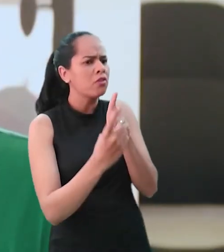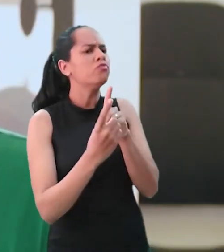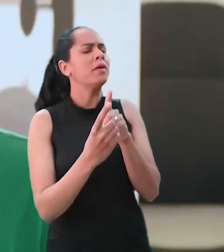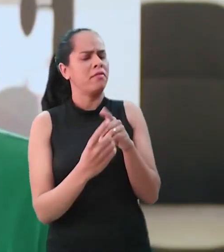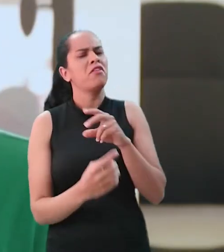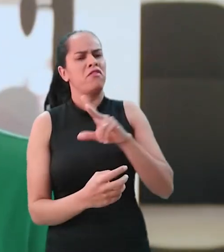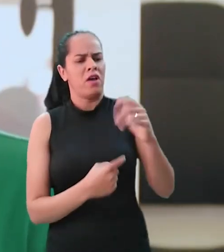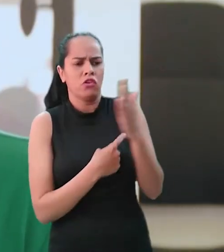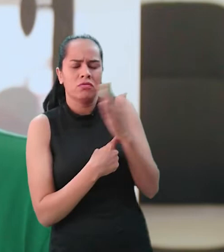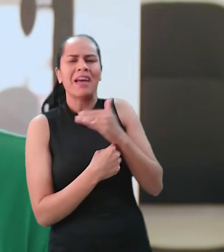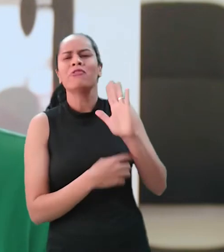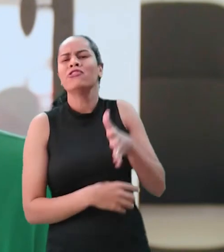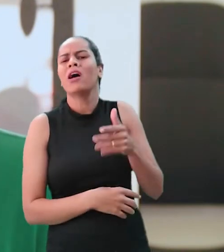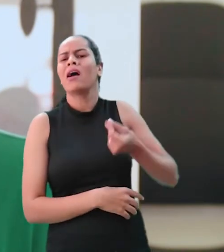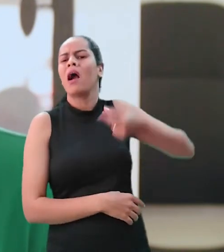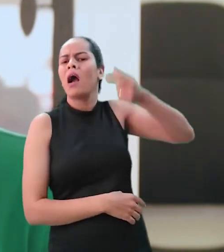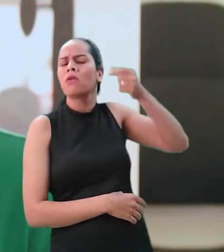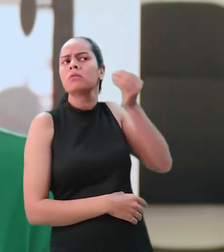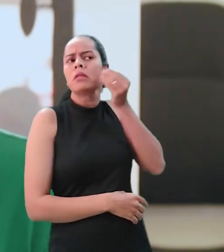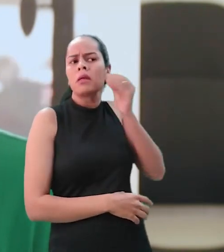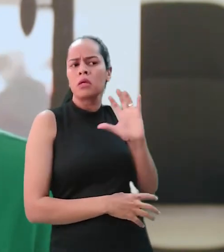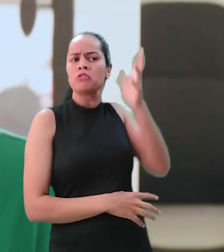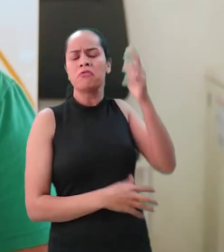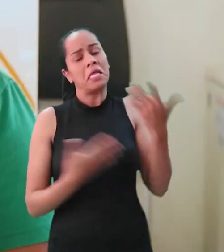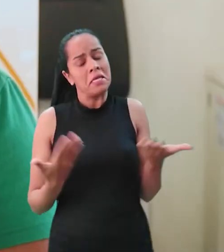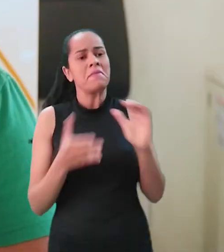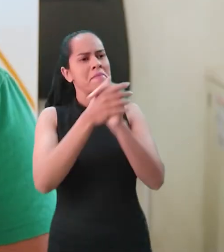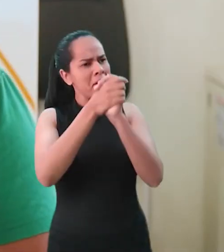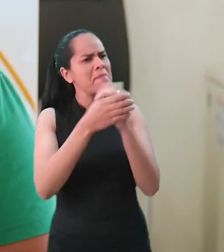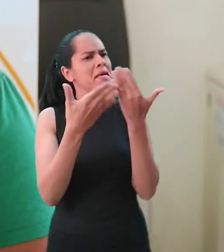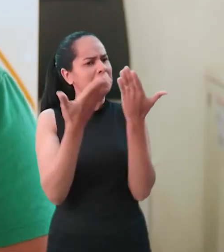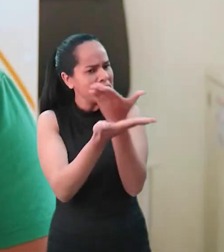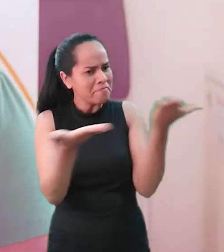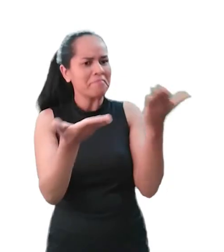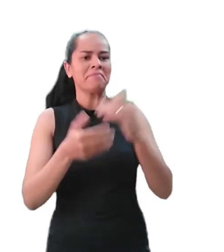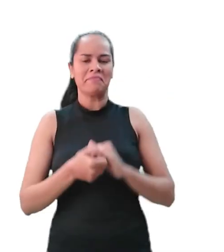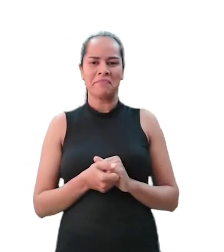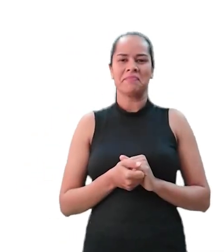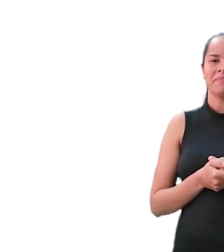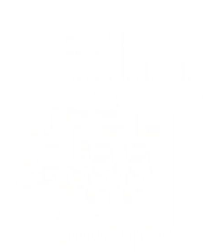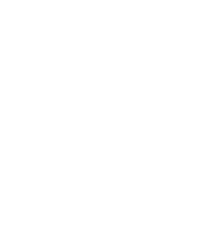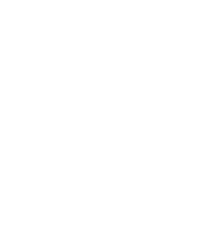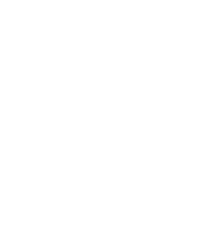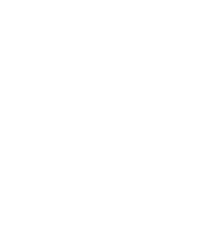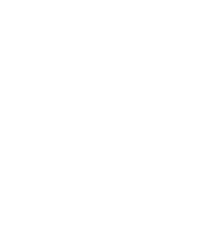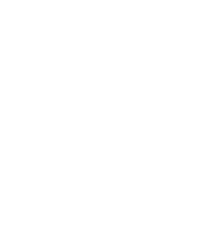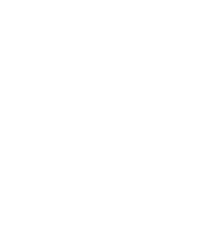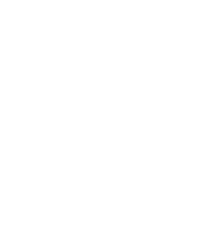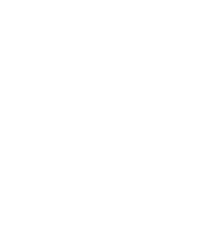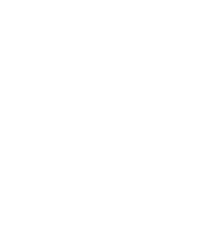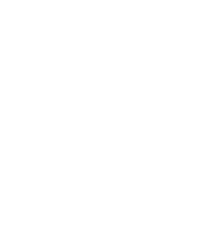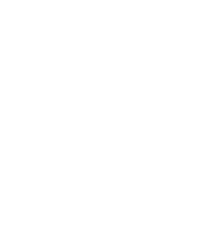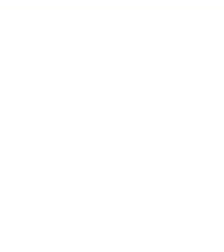E vai ajudar eu para uma coisa que eu estava há muito tempo atrás de resolver. Vocês estão dando muito parabéns. E vai